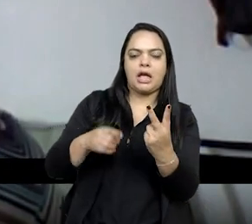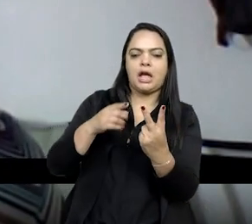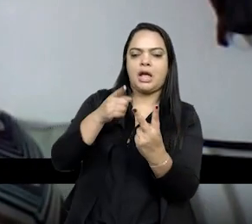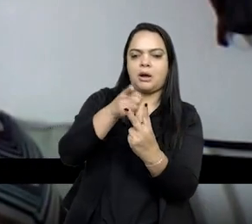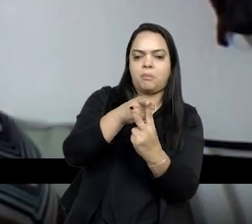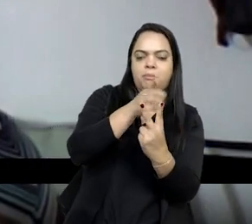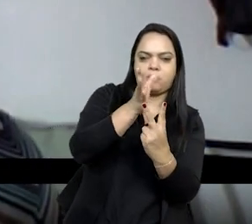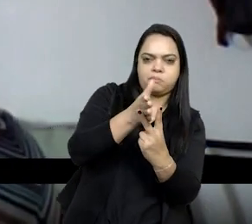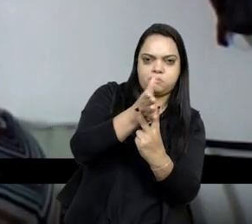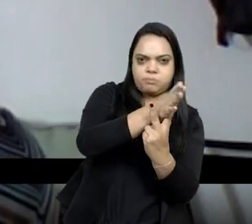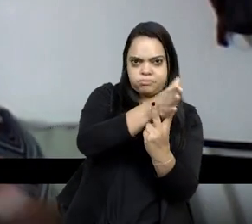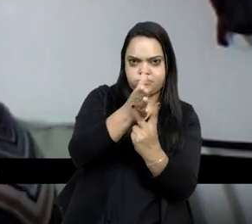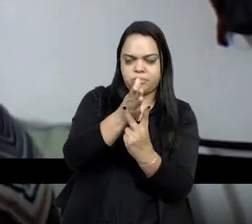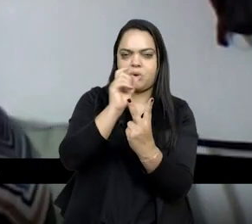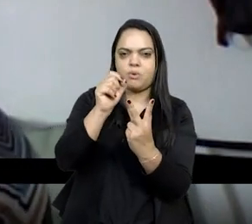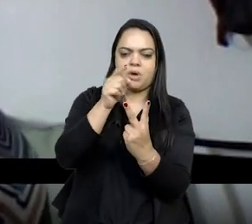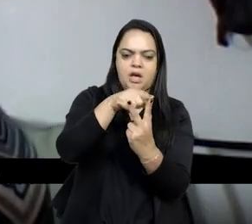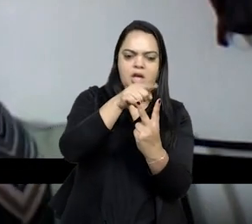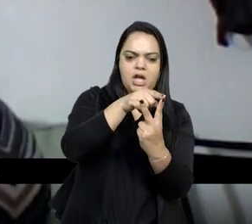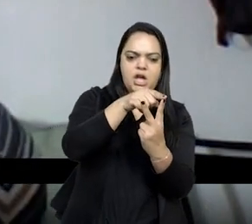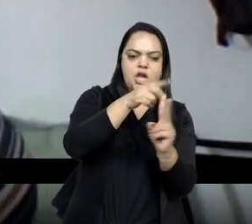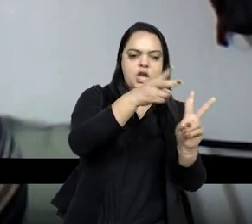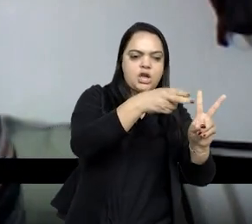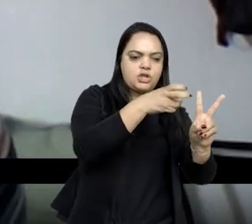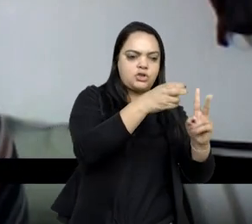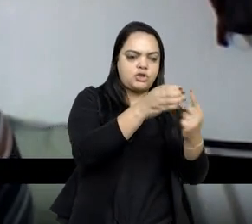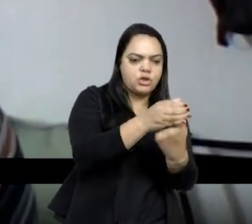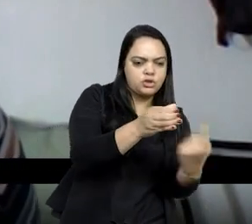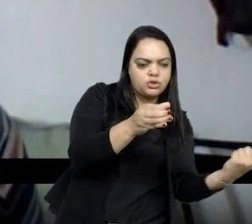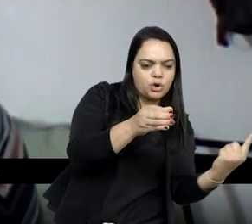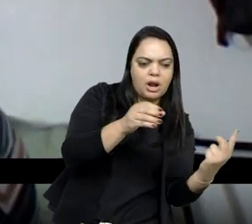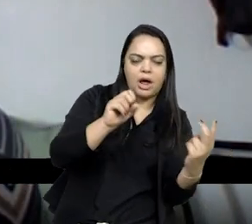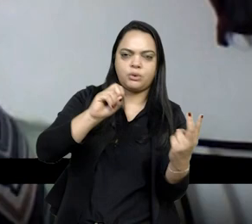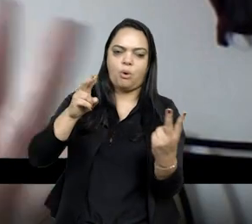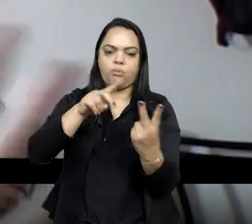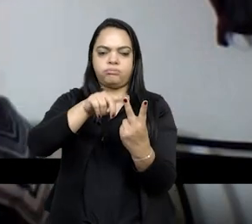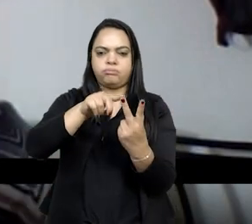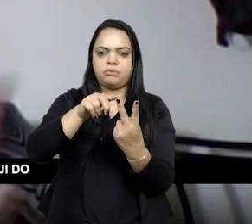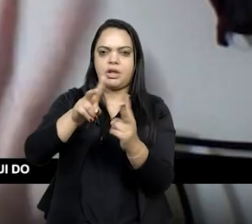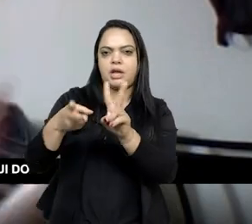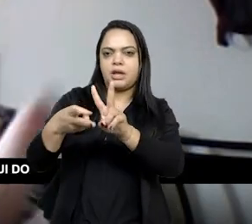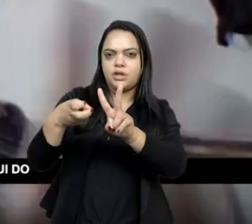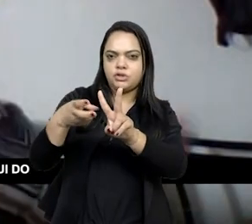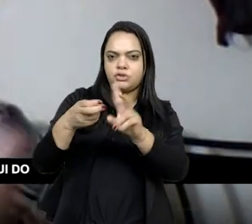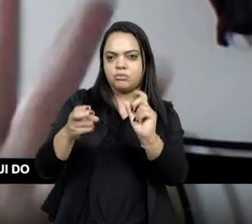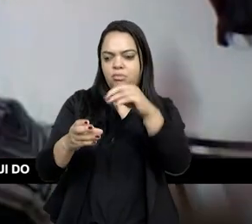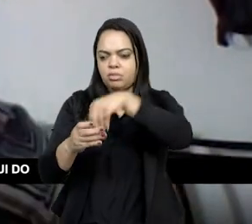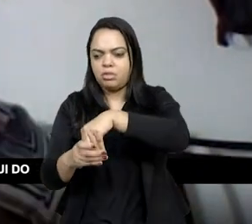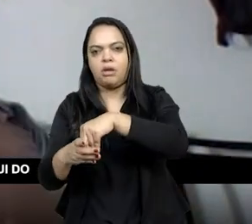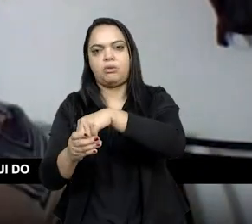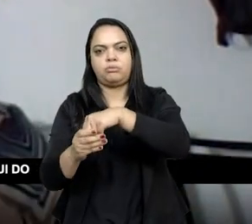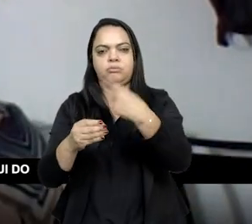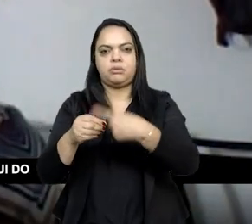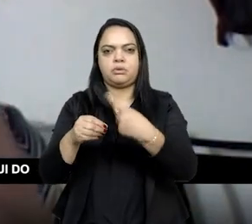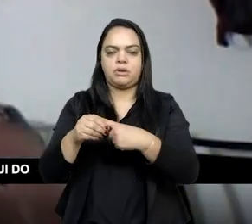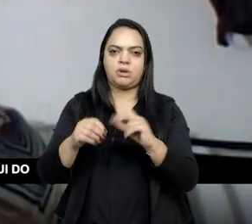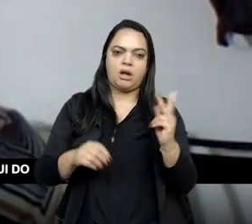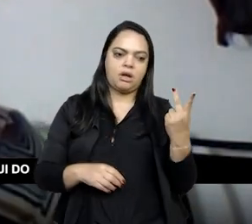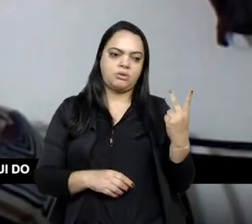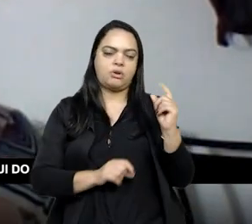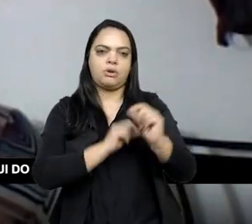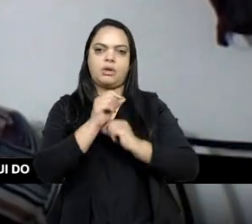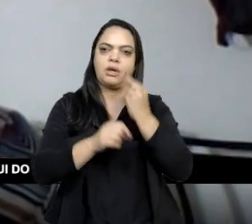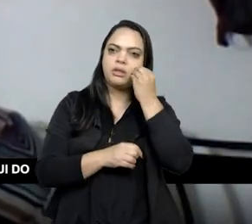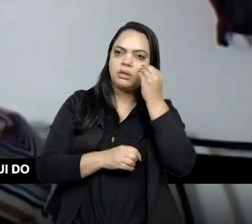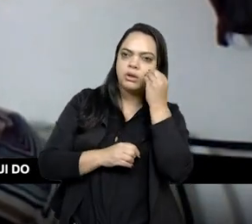isolado, né, ou o indígena está incorporado, né, então a historiografia, ela buscou esse consenso com a